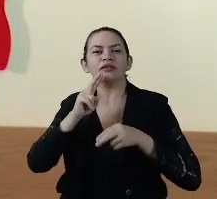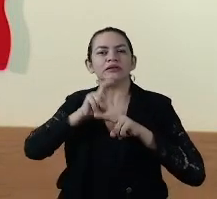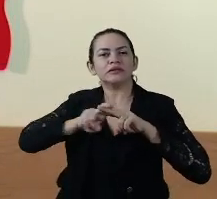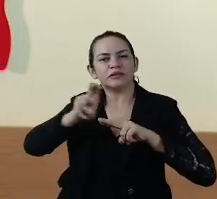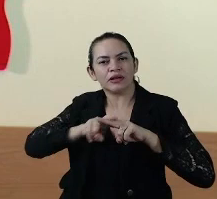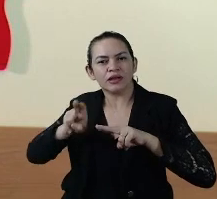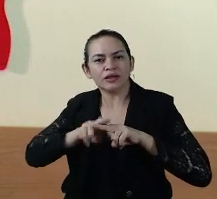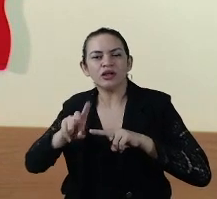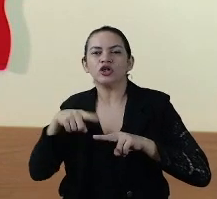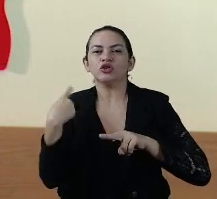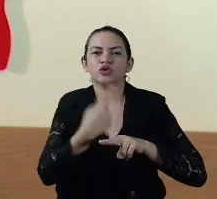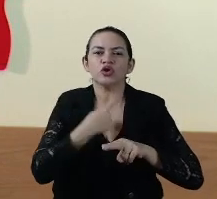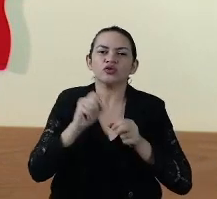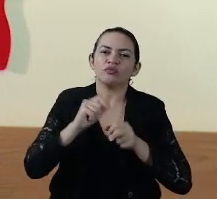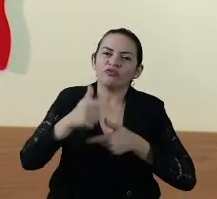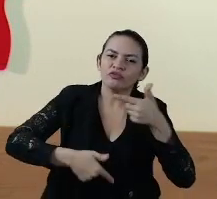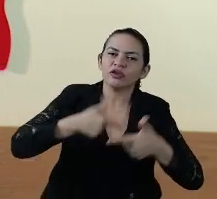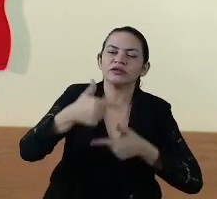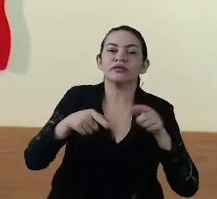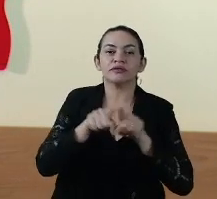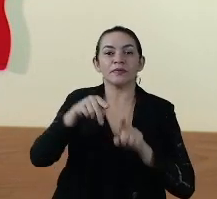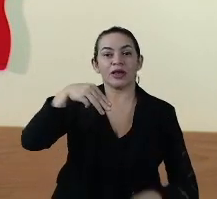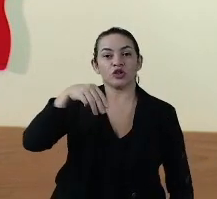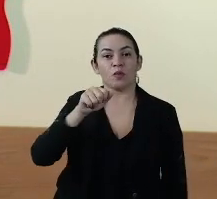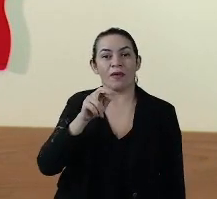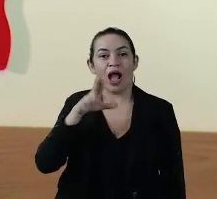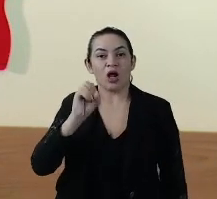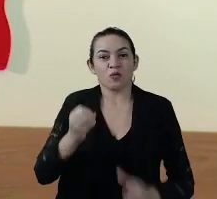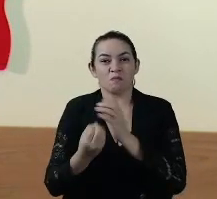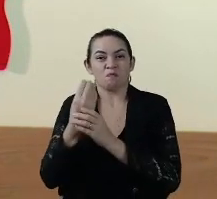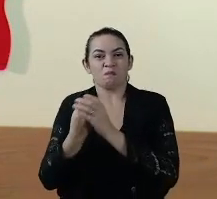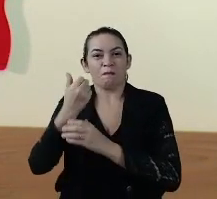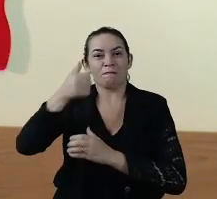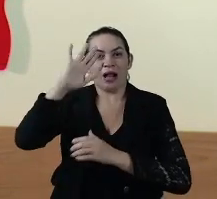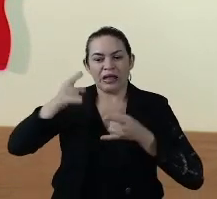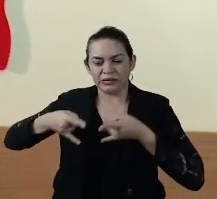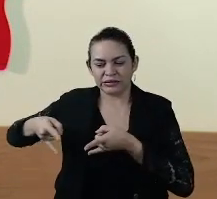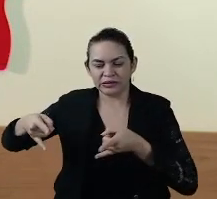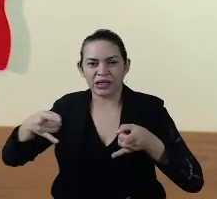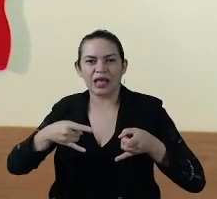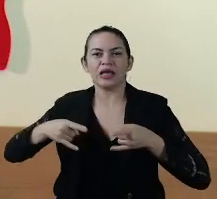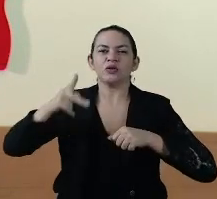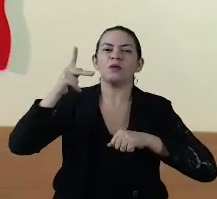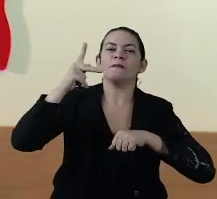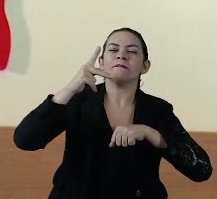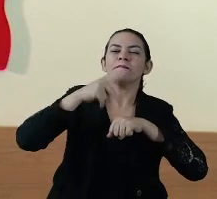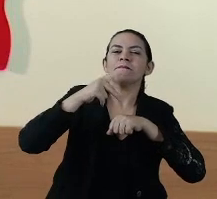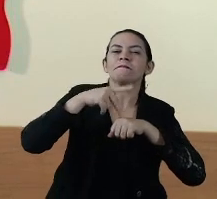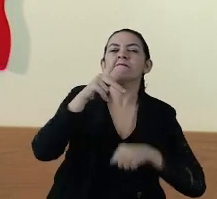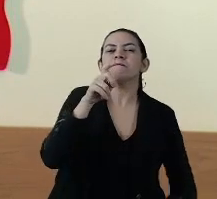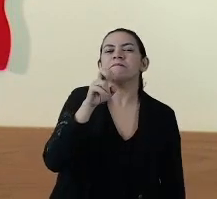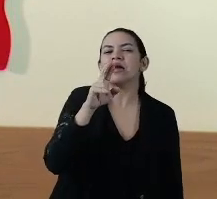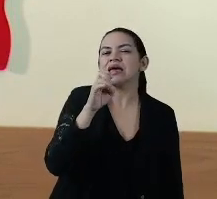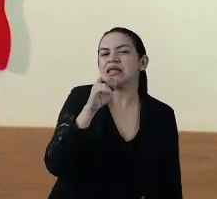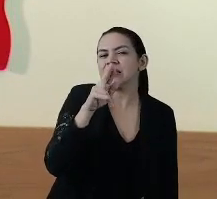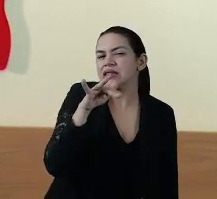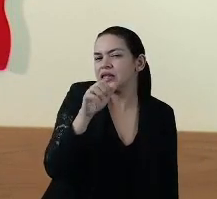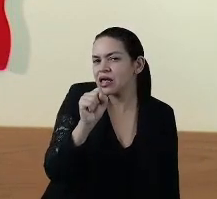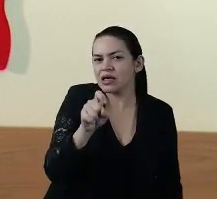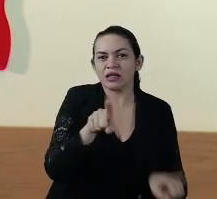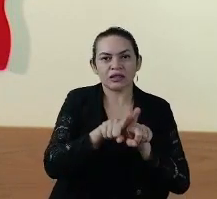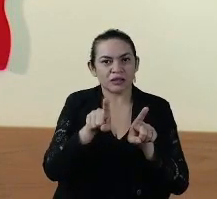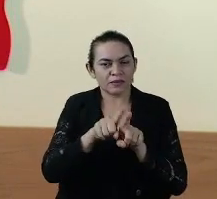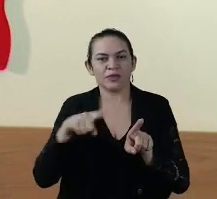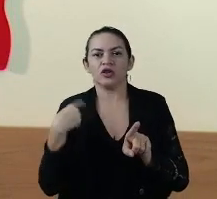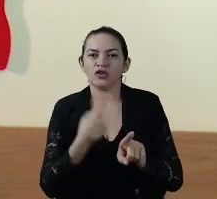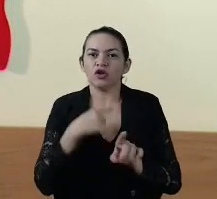Santa Inês, estamos fazendo uma recuperação do macro para abrir mais leitos, Barreirinhas, a mesma coisa, Pedreiras, estamos alugando um prédio novo